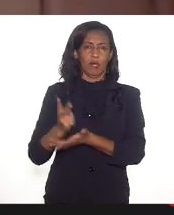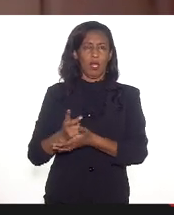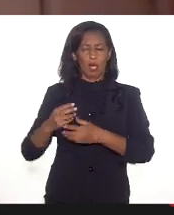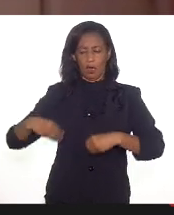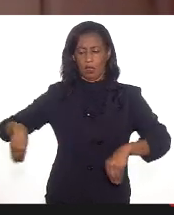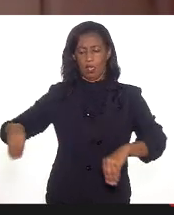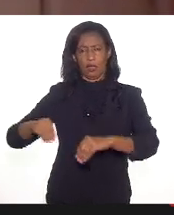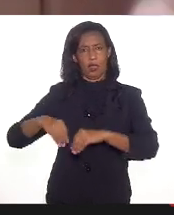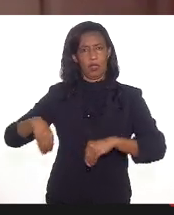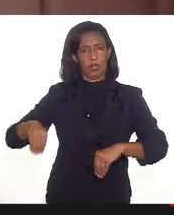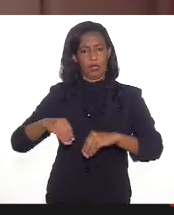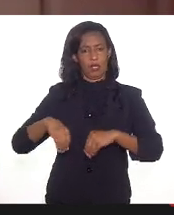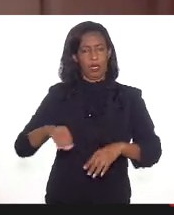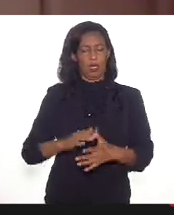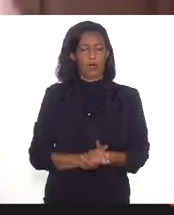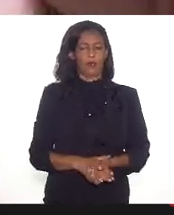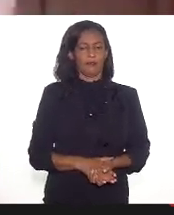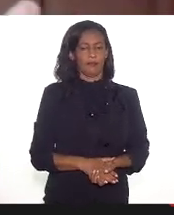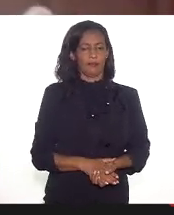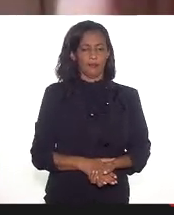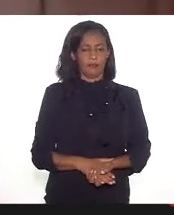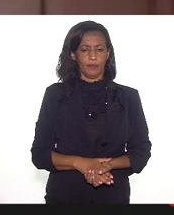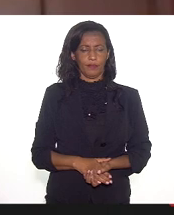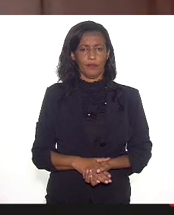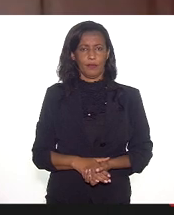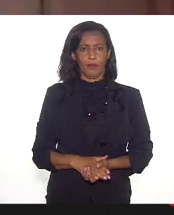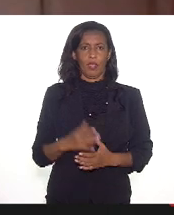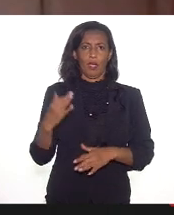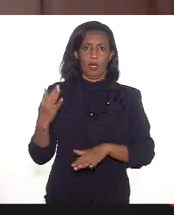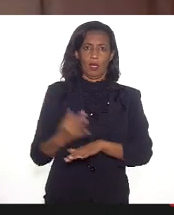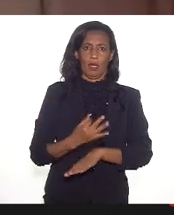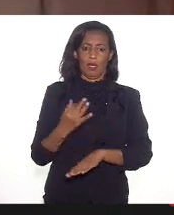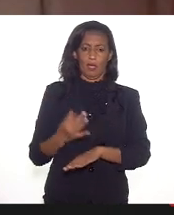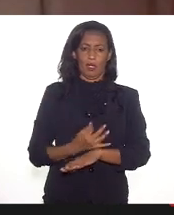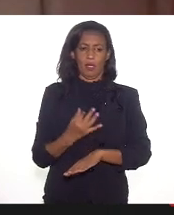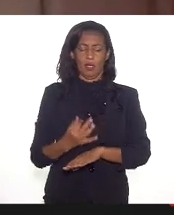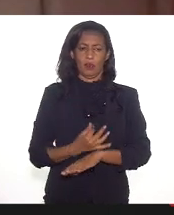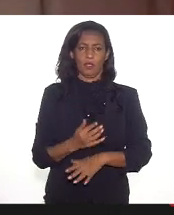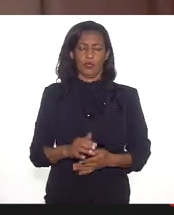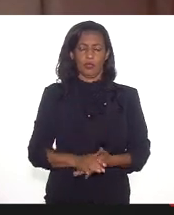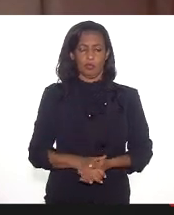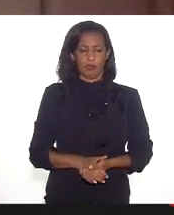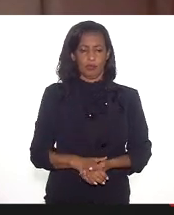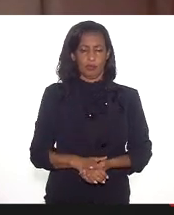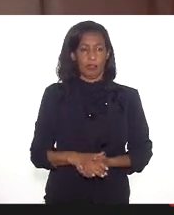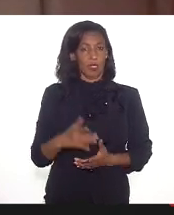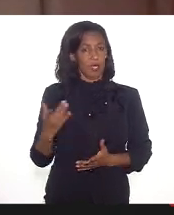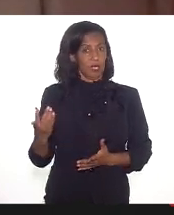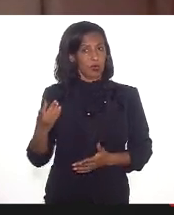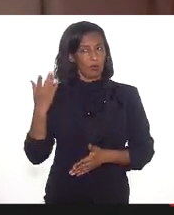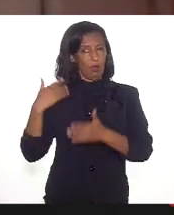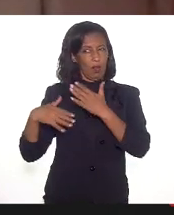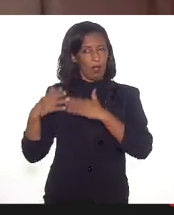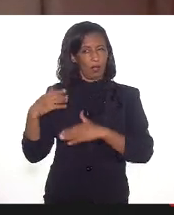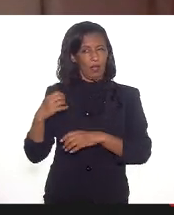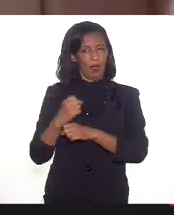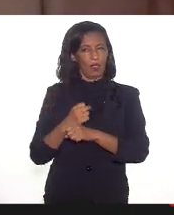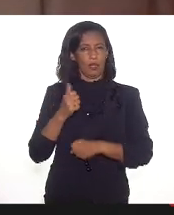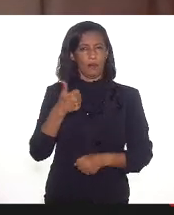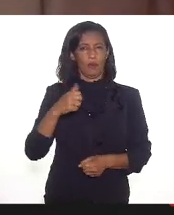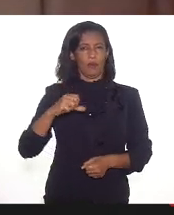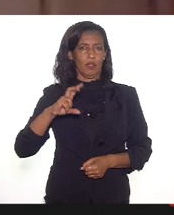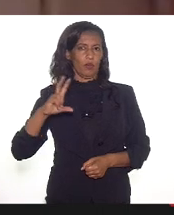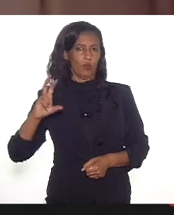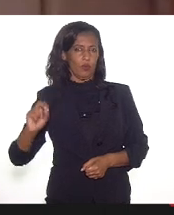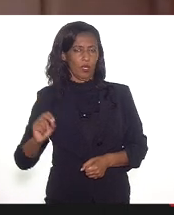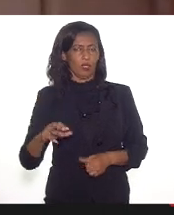terra, a resistir às remoções, isso na década de 50. Então, como